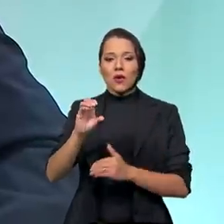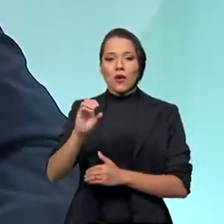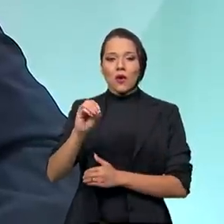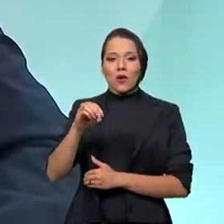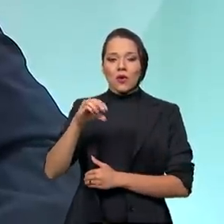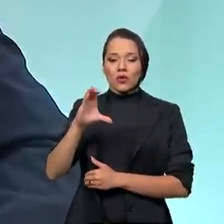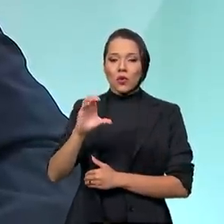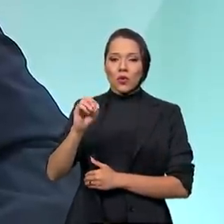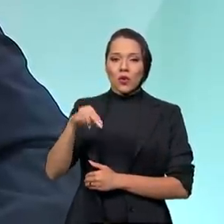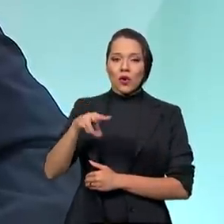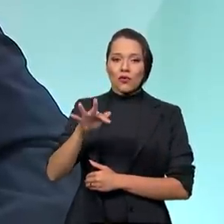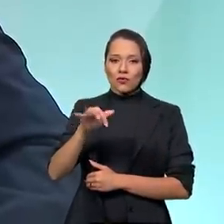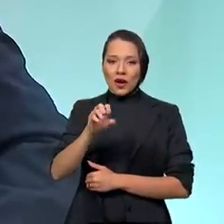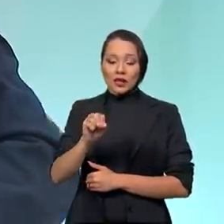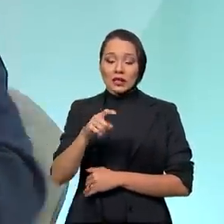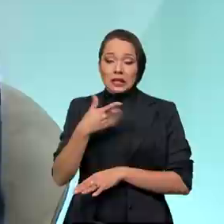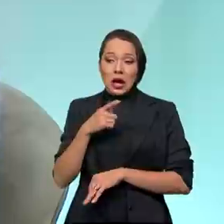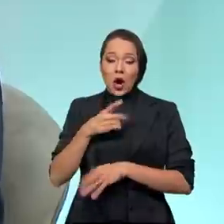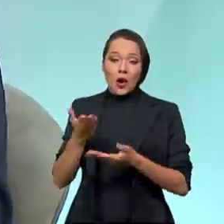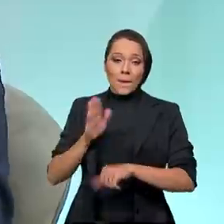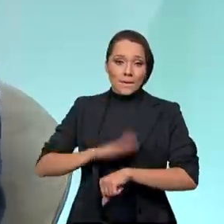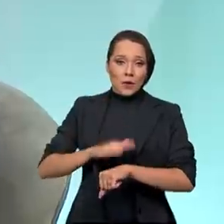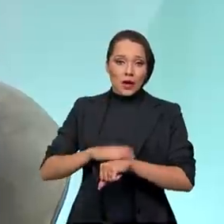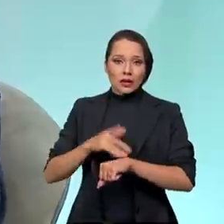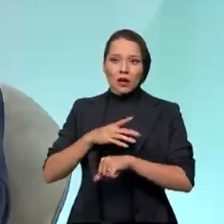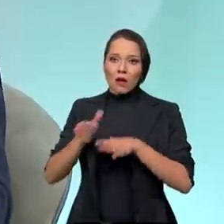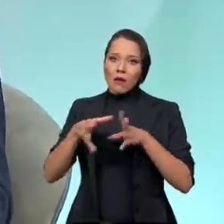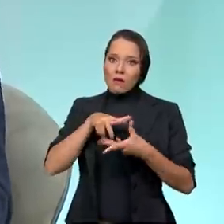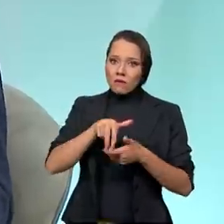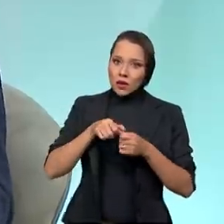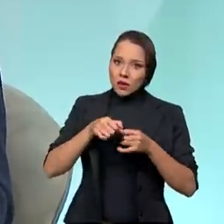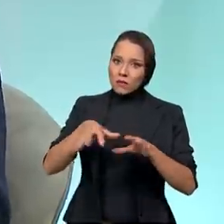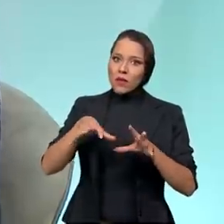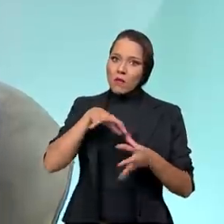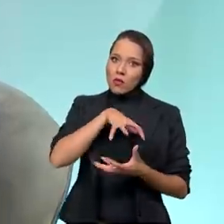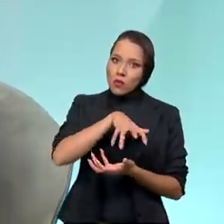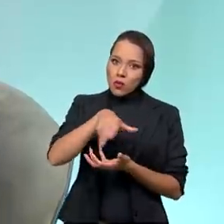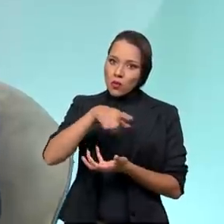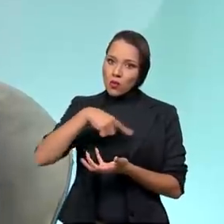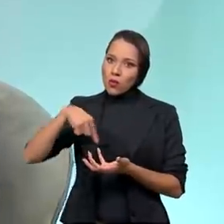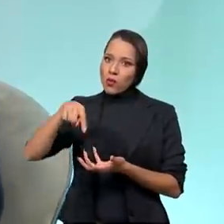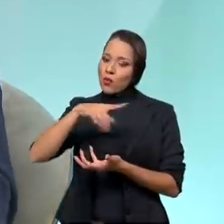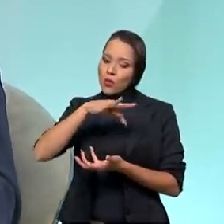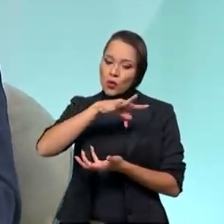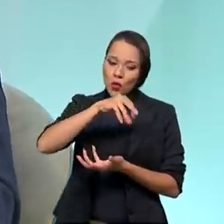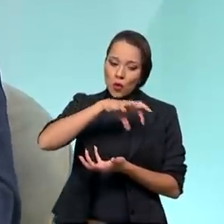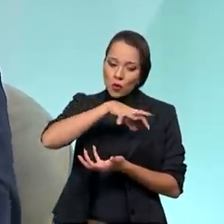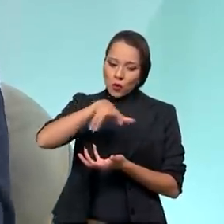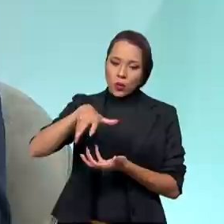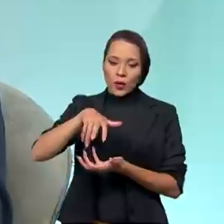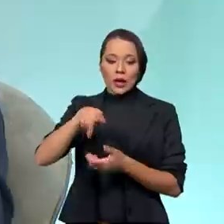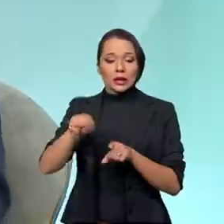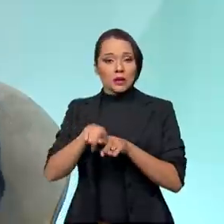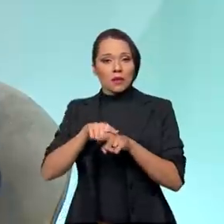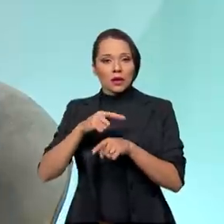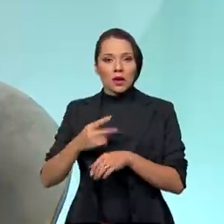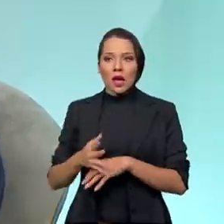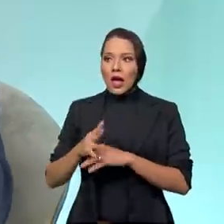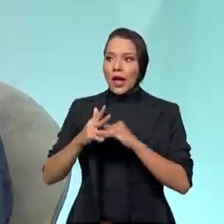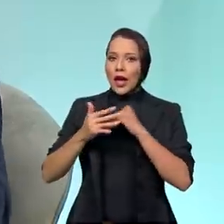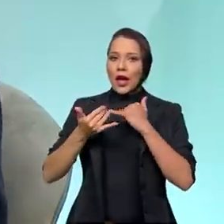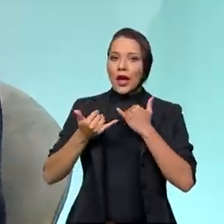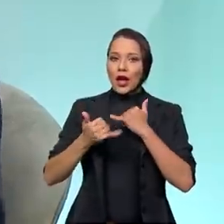Eu acho que nós vivemos um momento que nós temos uma pandemia global, temos um momento que, como nós falamos, temos um aumento da